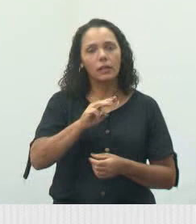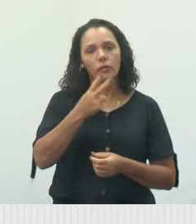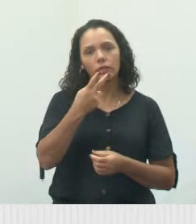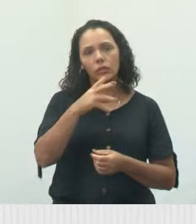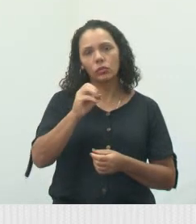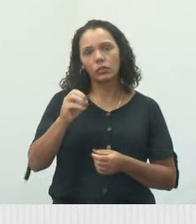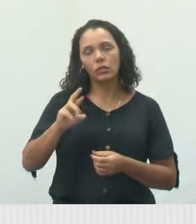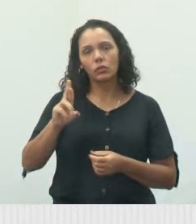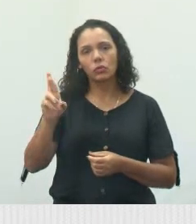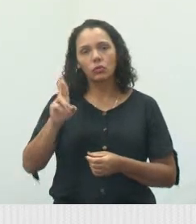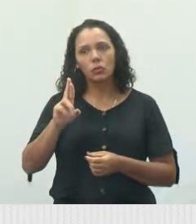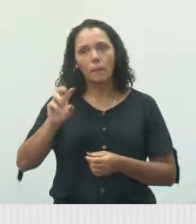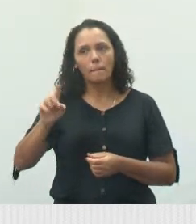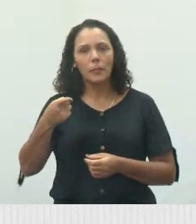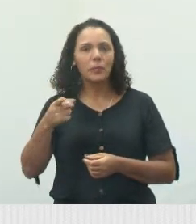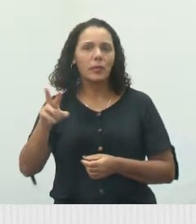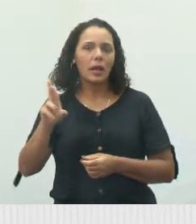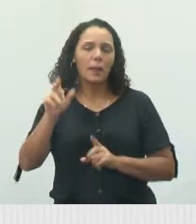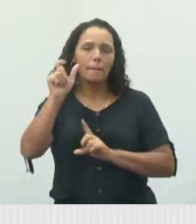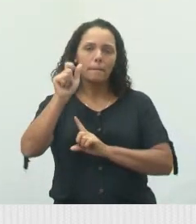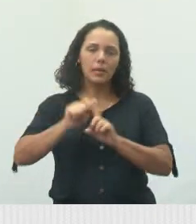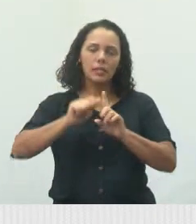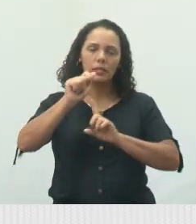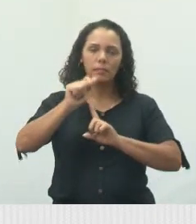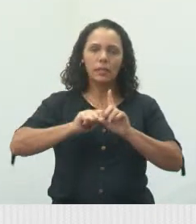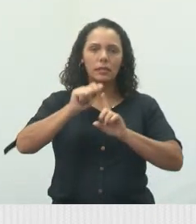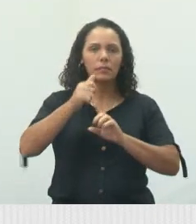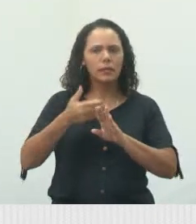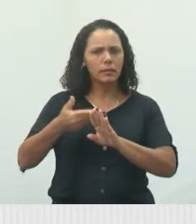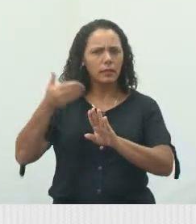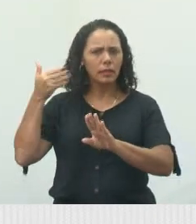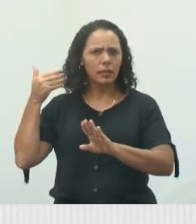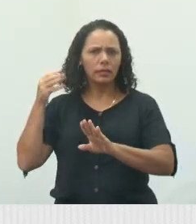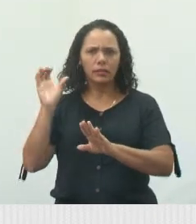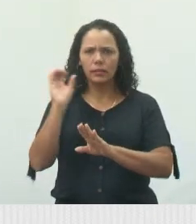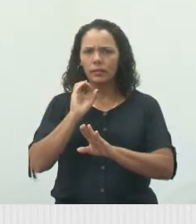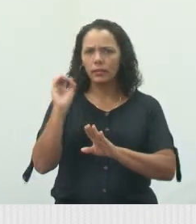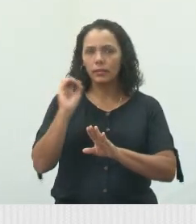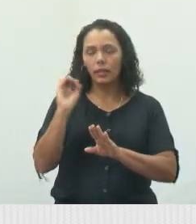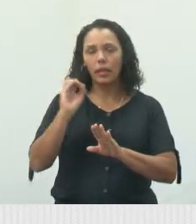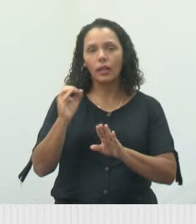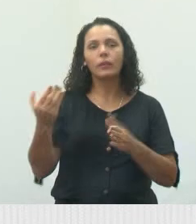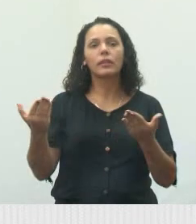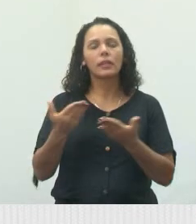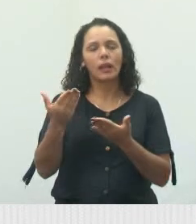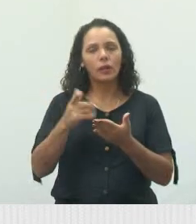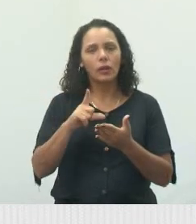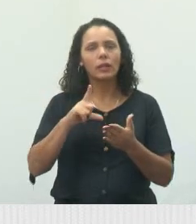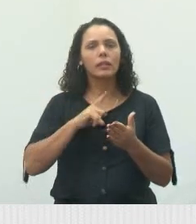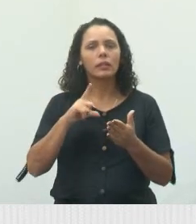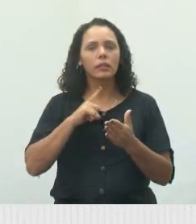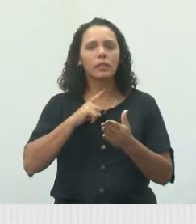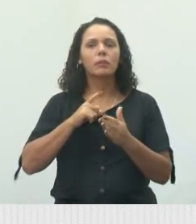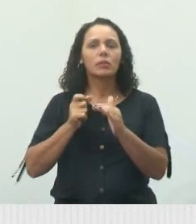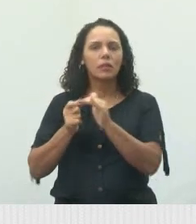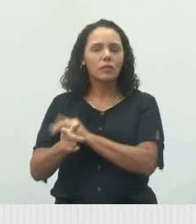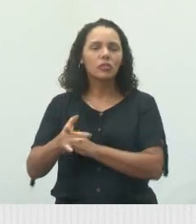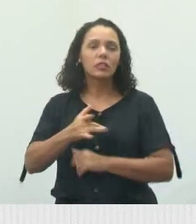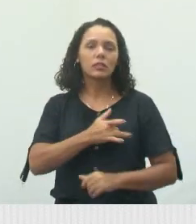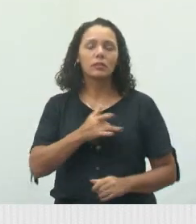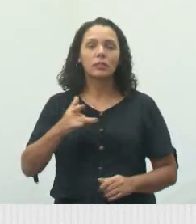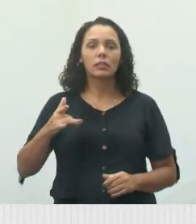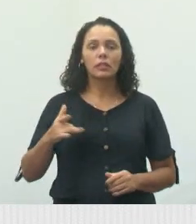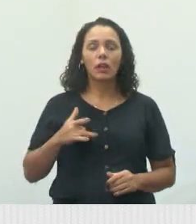Antes era zero. E agora, com a elevação da tabela SUS paulista, a gente está tendo esse incremento na saúde pública.